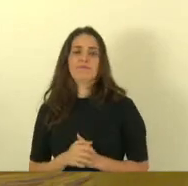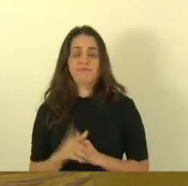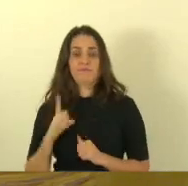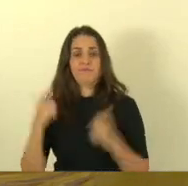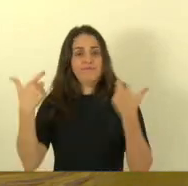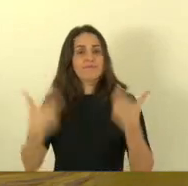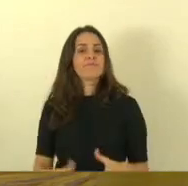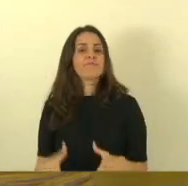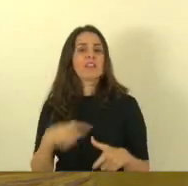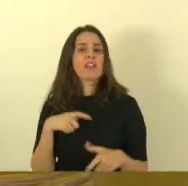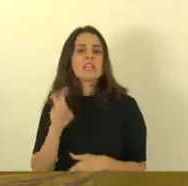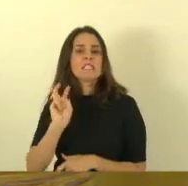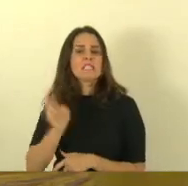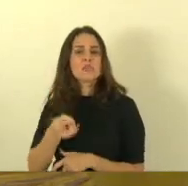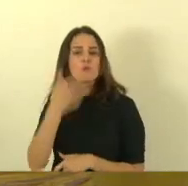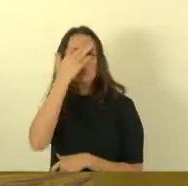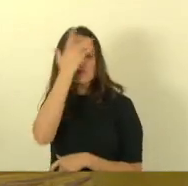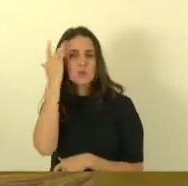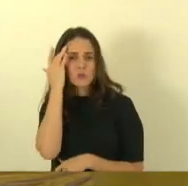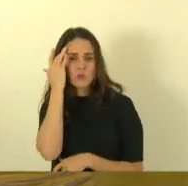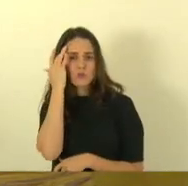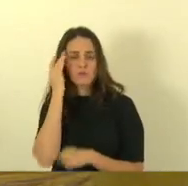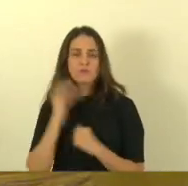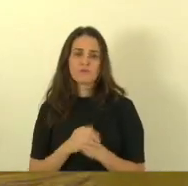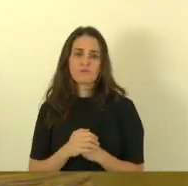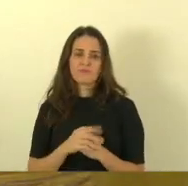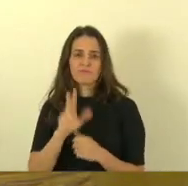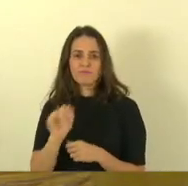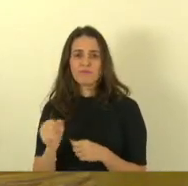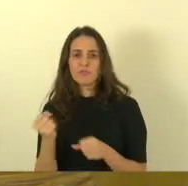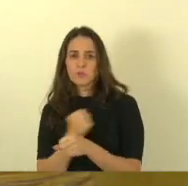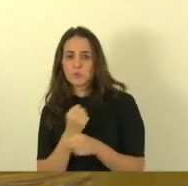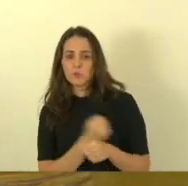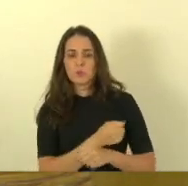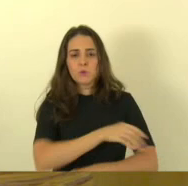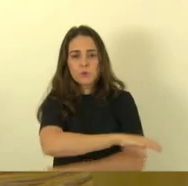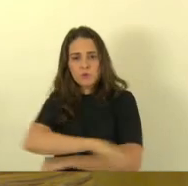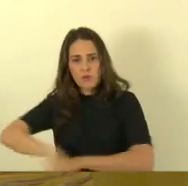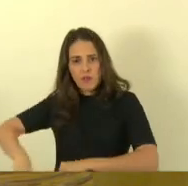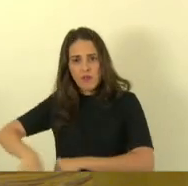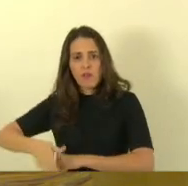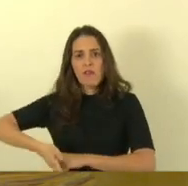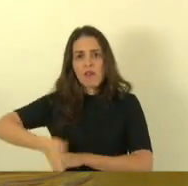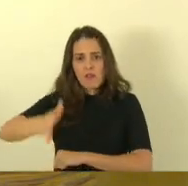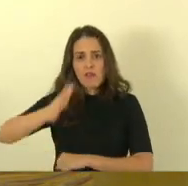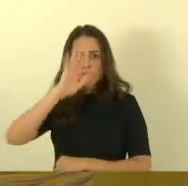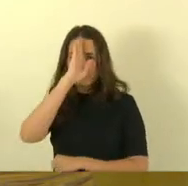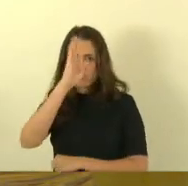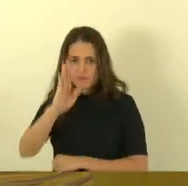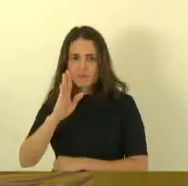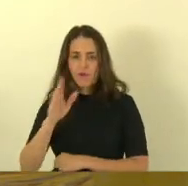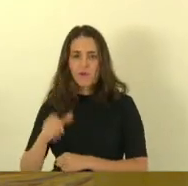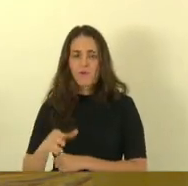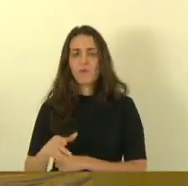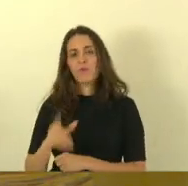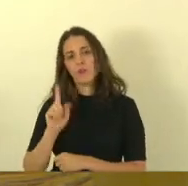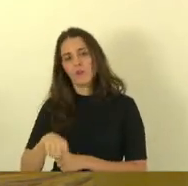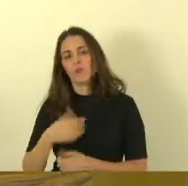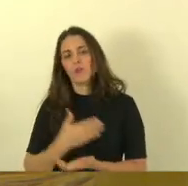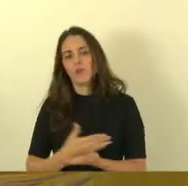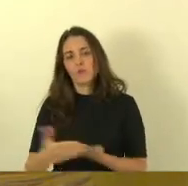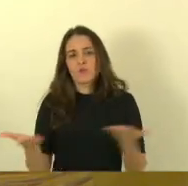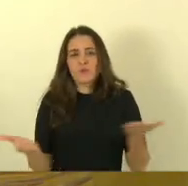mais de 5 mil habitantes. Então, a pavimentação da Avenida Principal de Paulista iniciou hoje onde